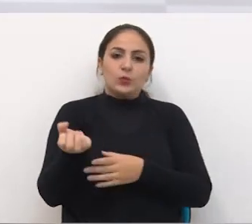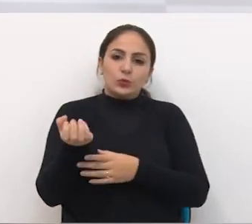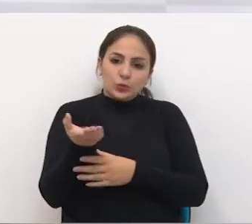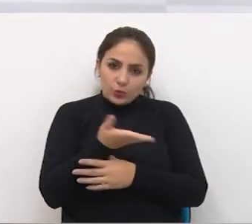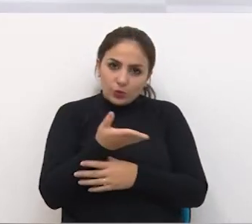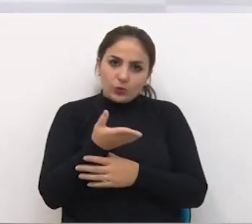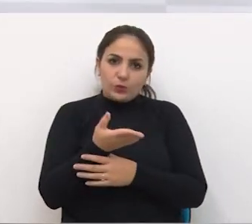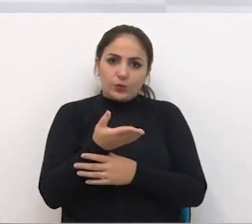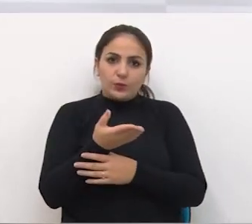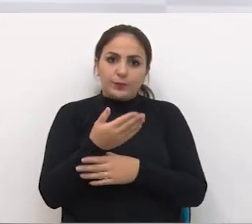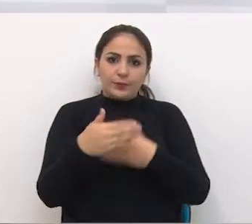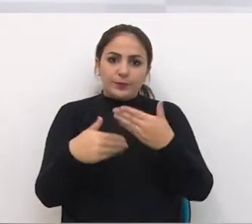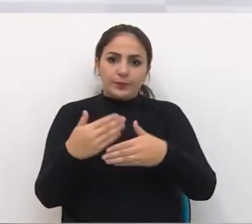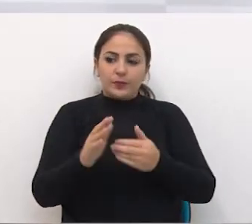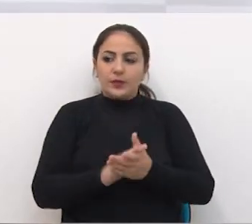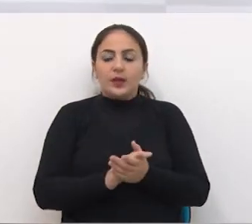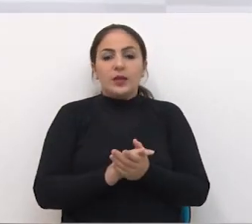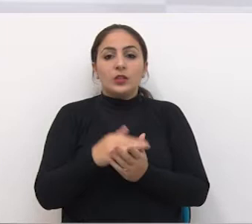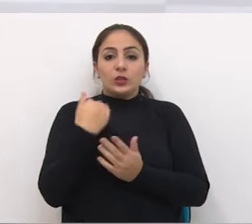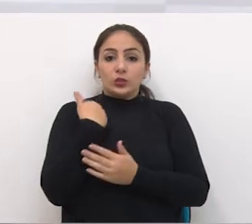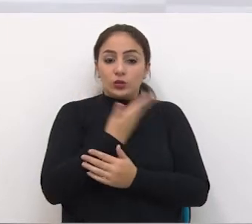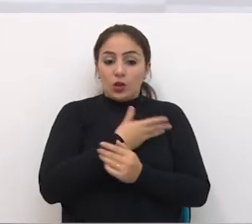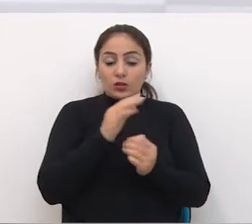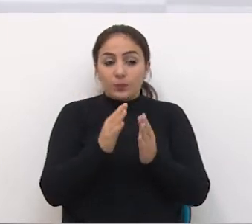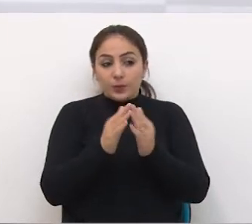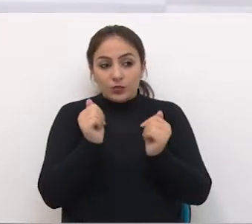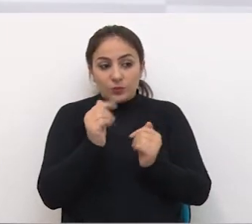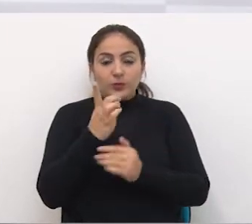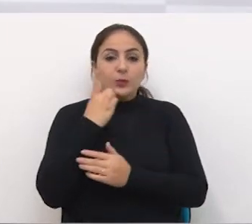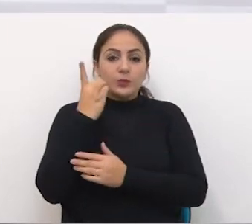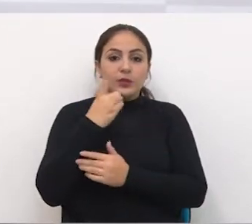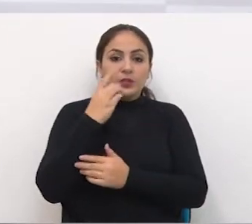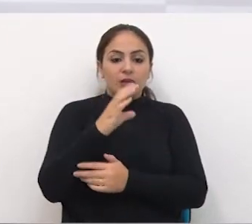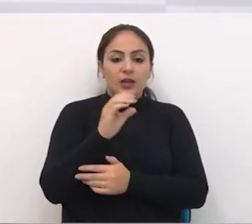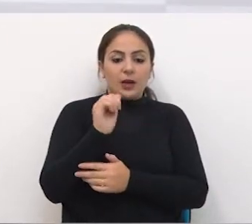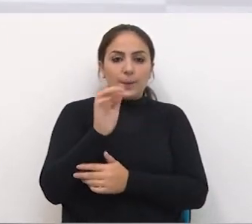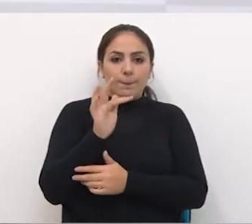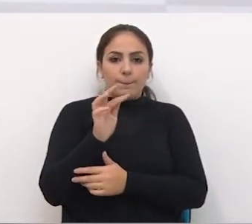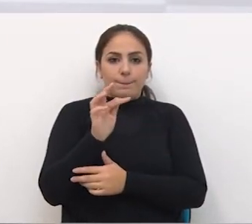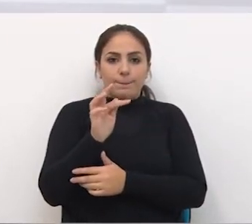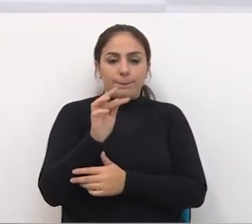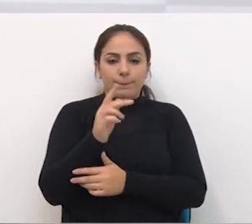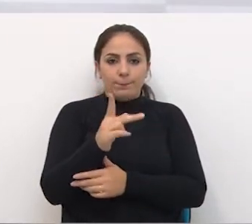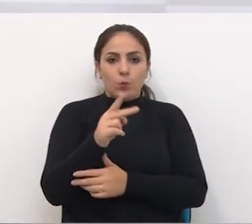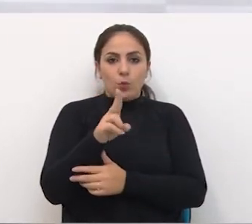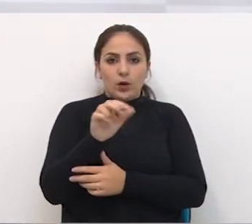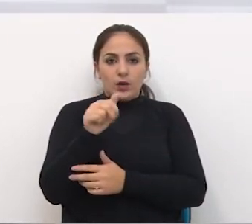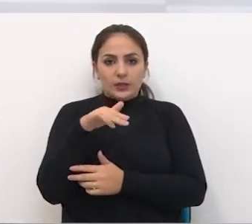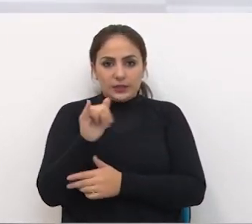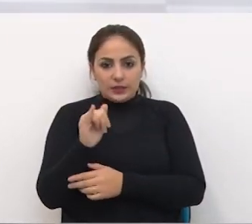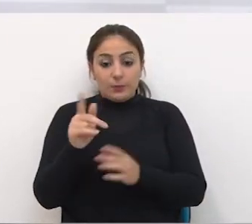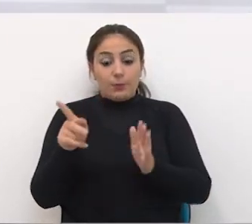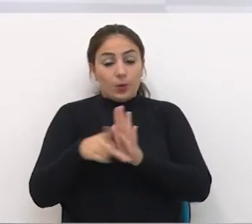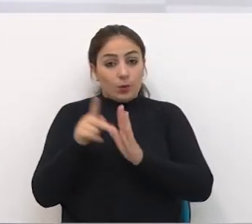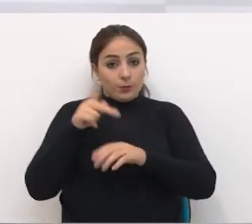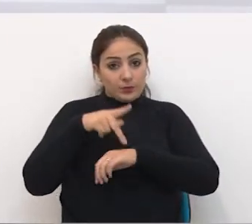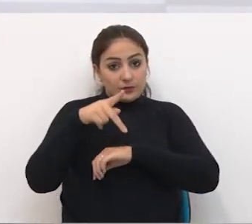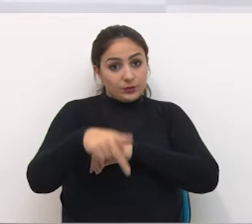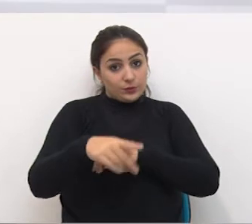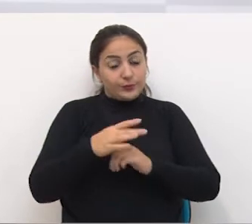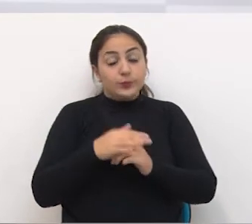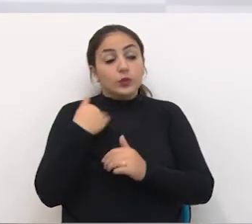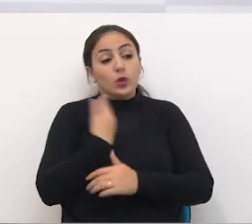E nós rapidamente Ontem à noite mesmo Acionamos o deputado Gilberto Capuani Capuani do PMDB Que é de passo fundo